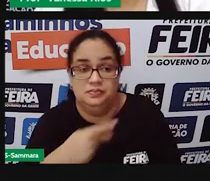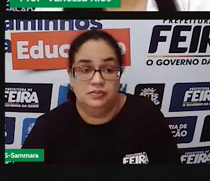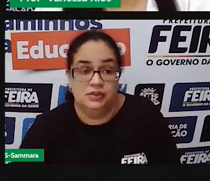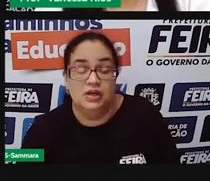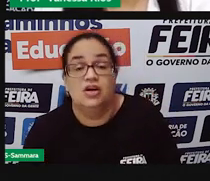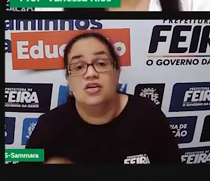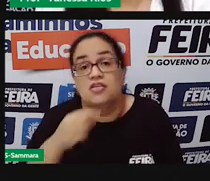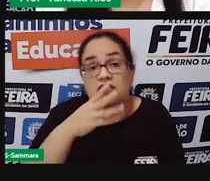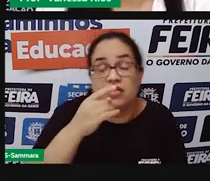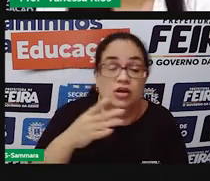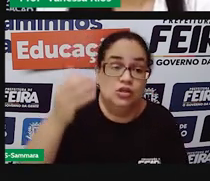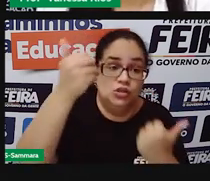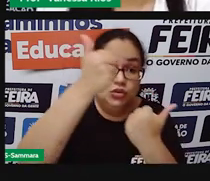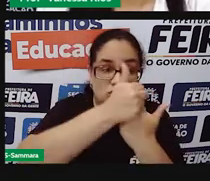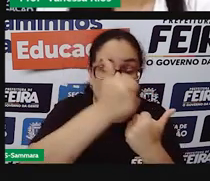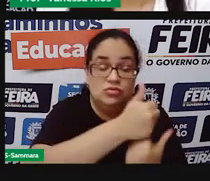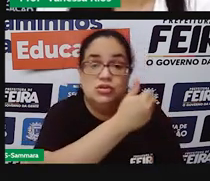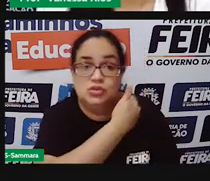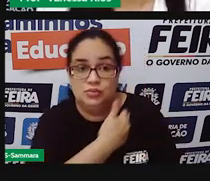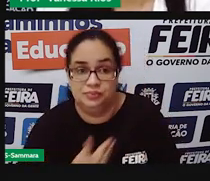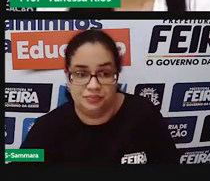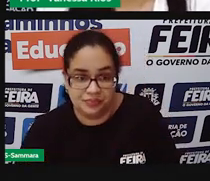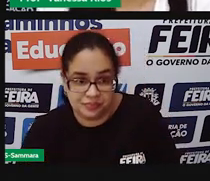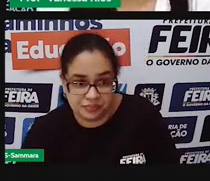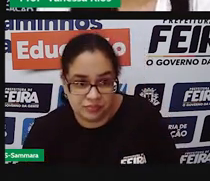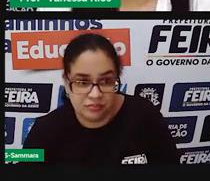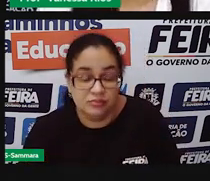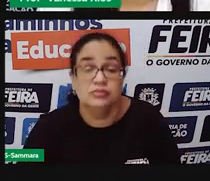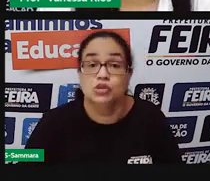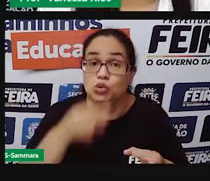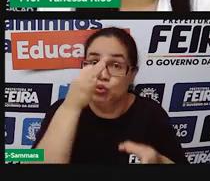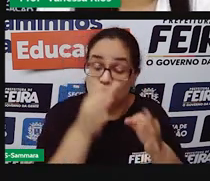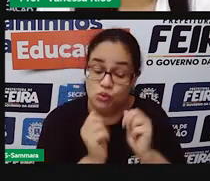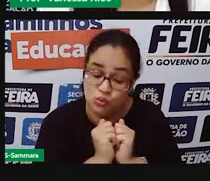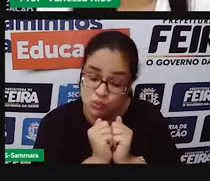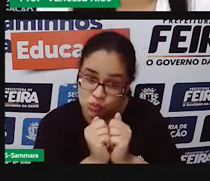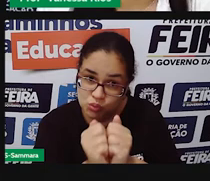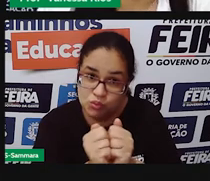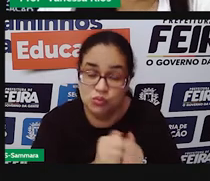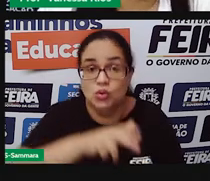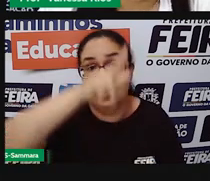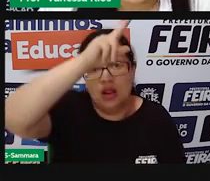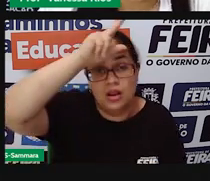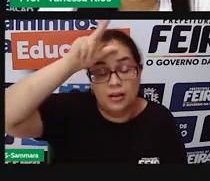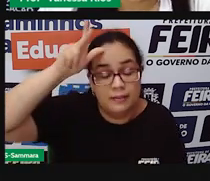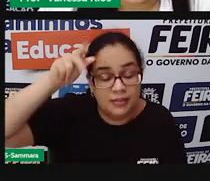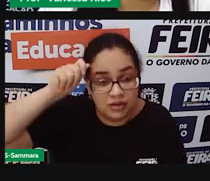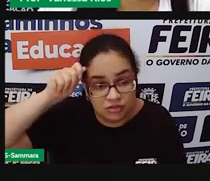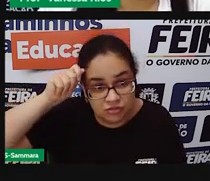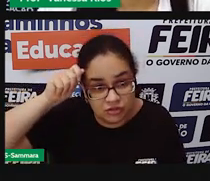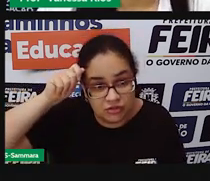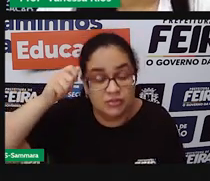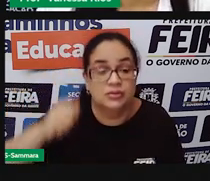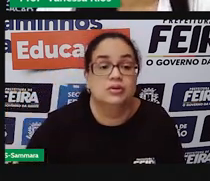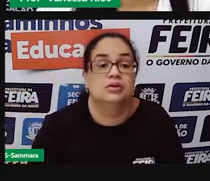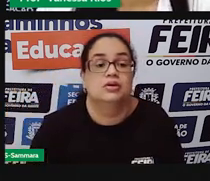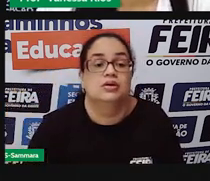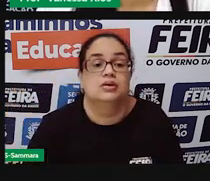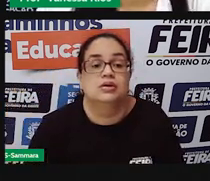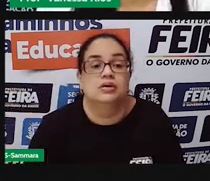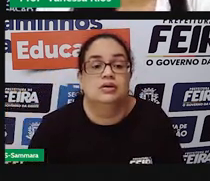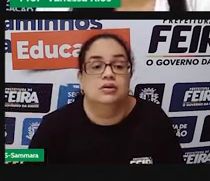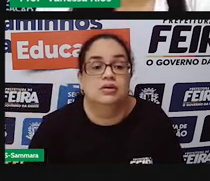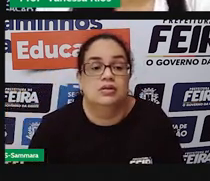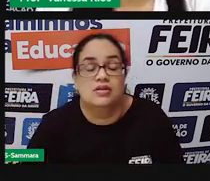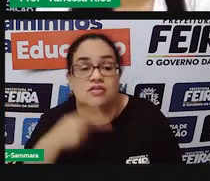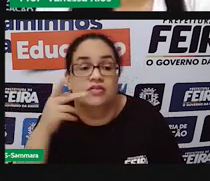-governador o vice-prefeito eleito junto com o prefeito fazendo parte aí da mesma chapa e aí